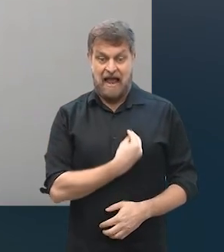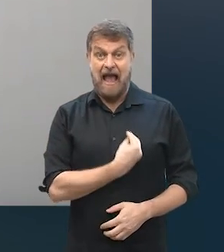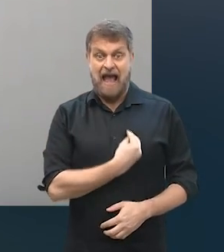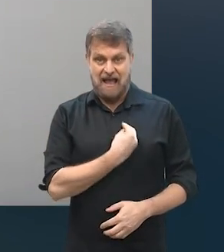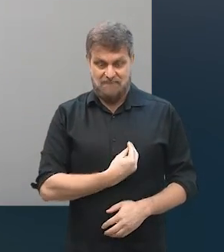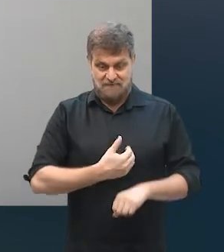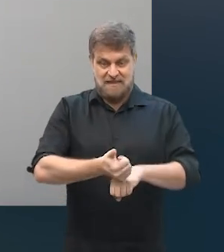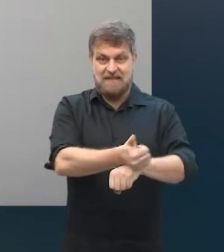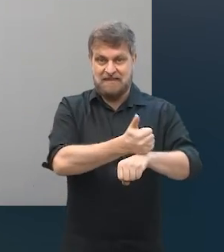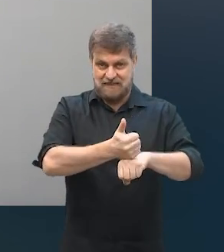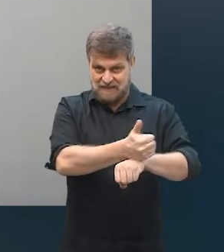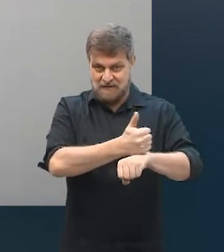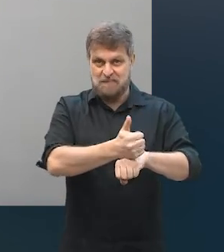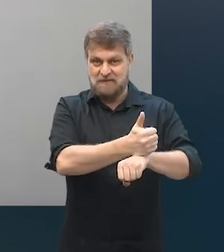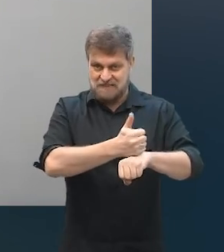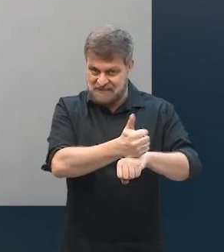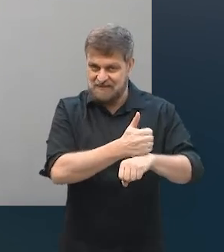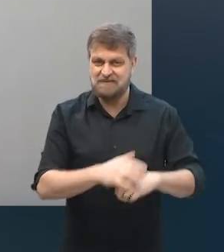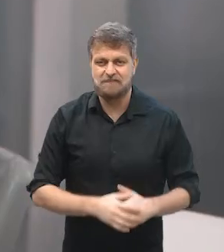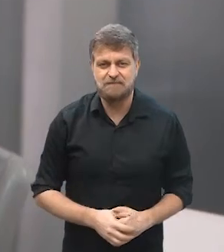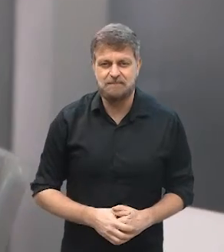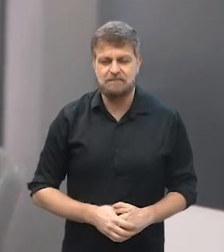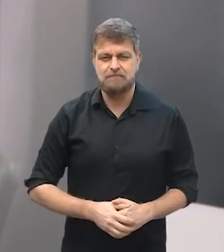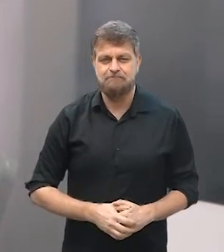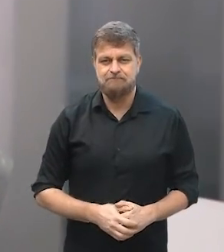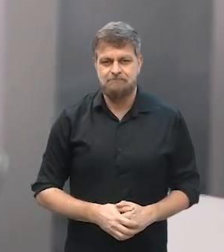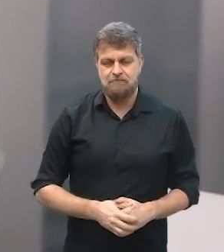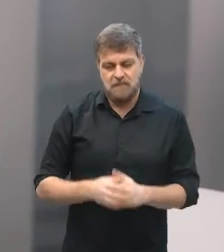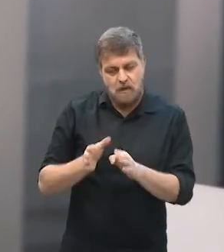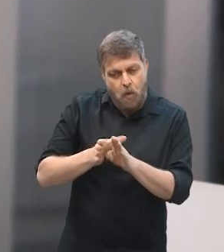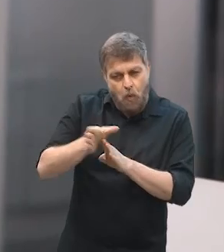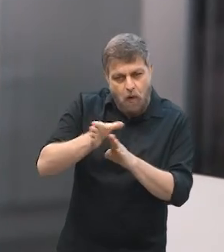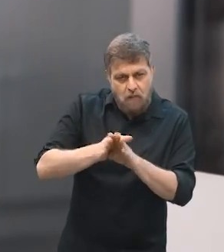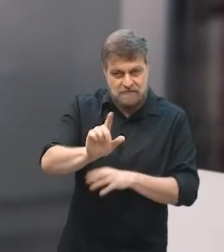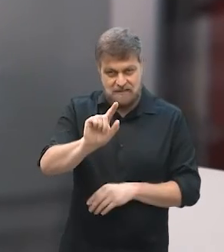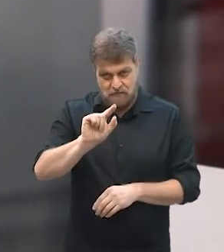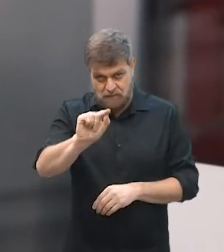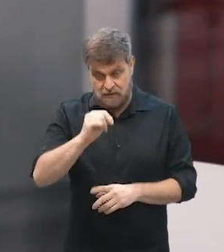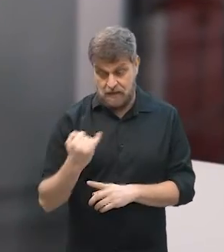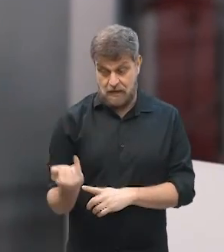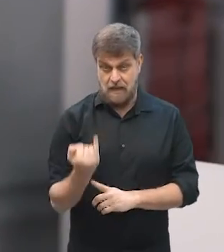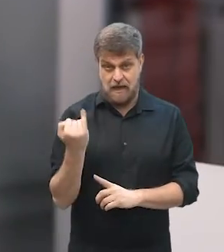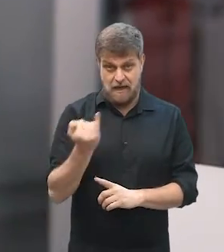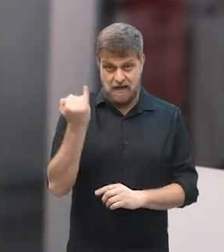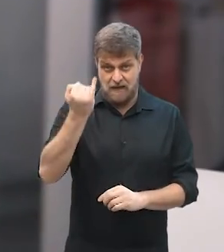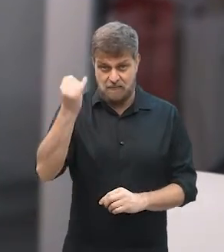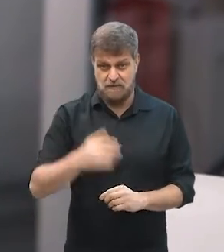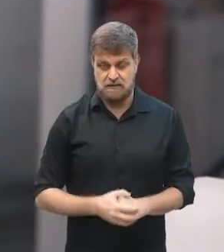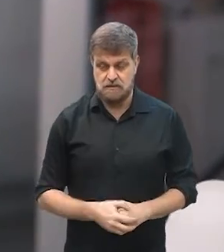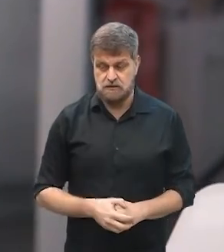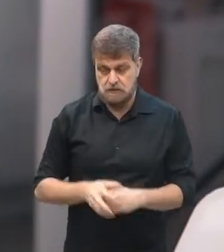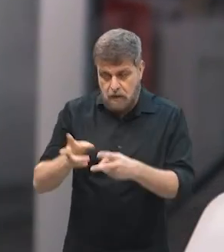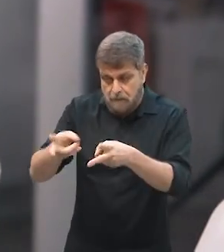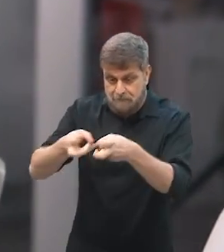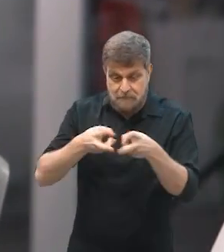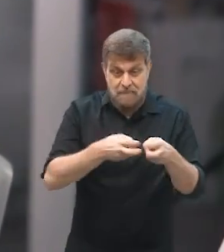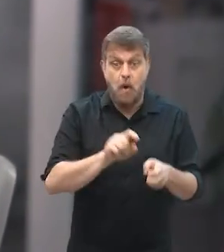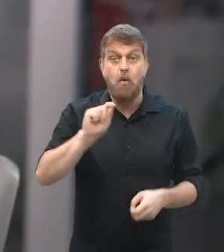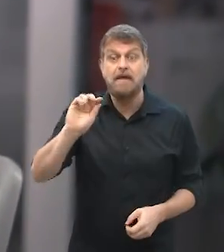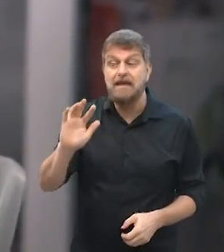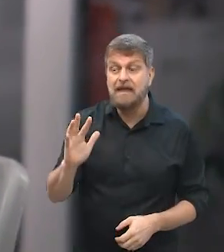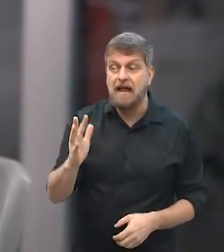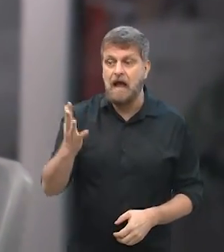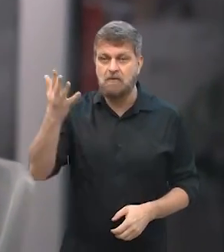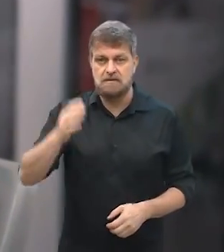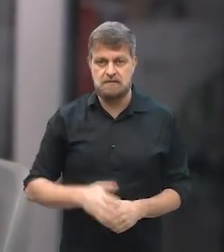profissionalmente, mas pessoalmente também, então eu costumo dizer que é importante nós olharmos para os fatos, tá, então,